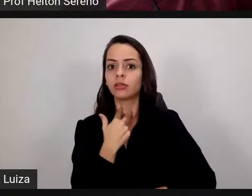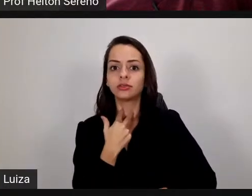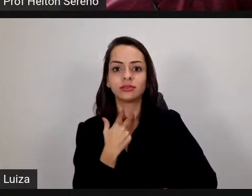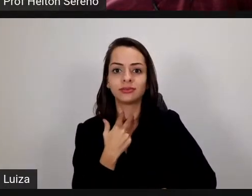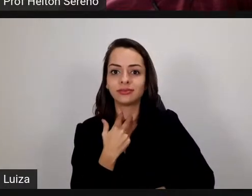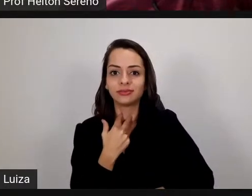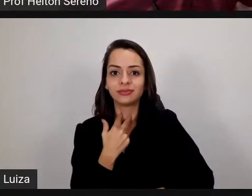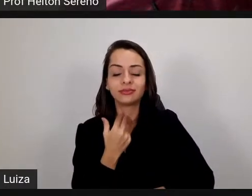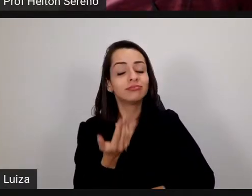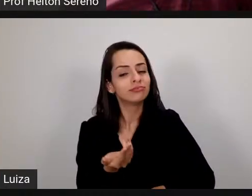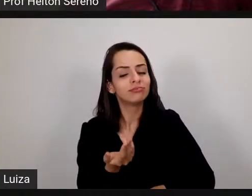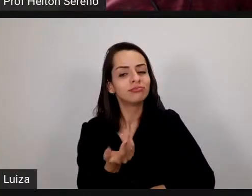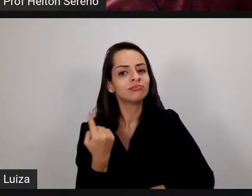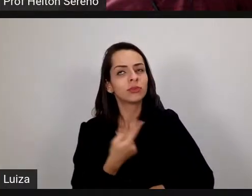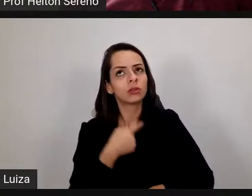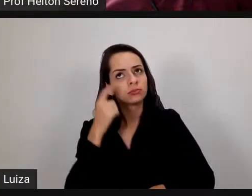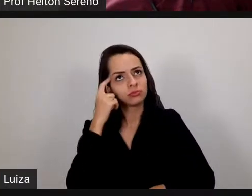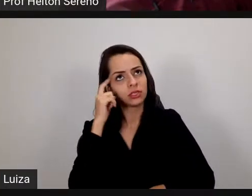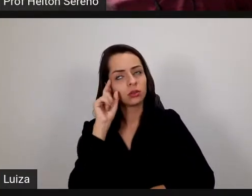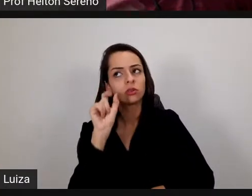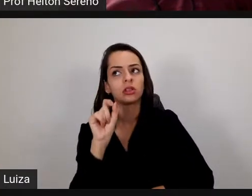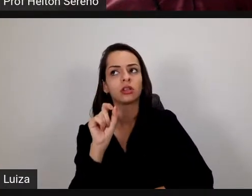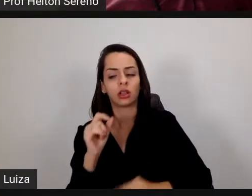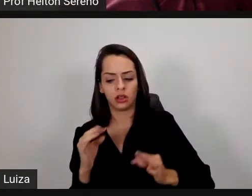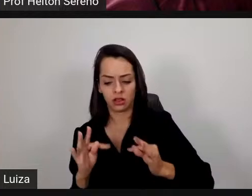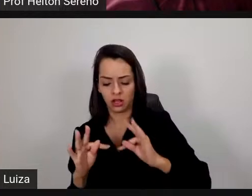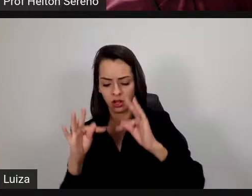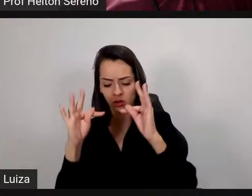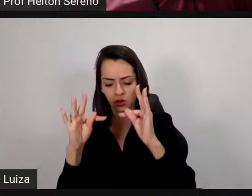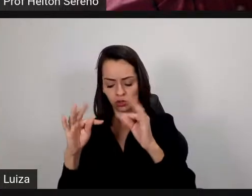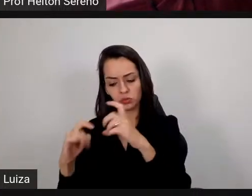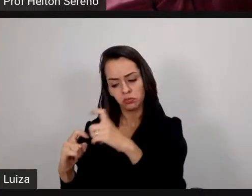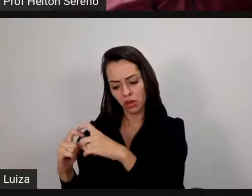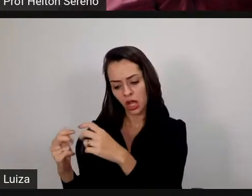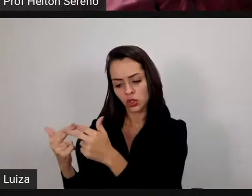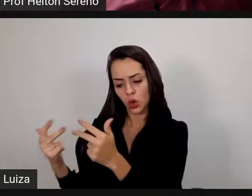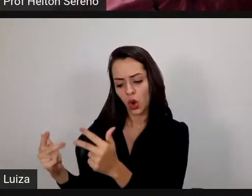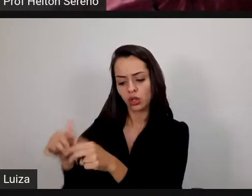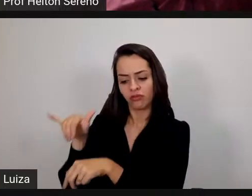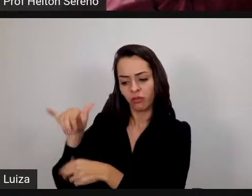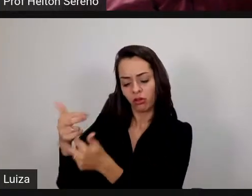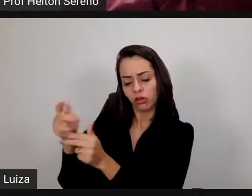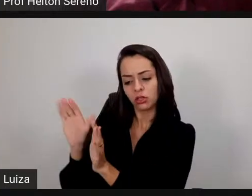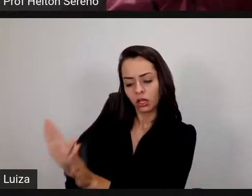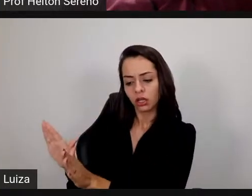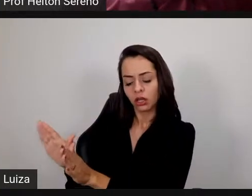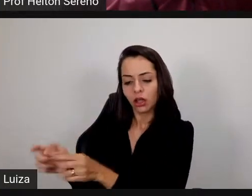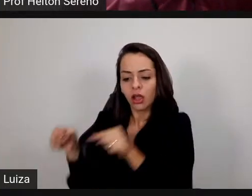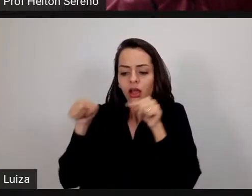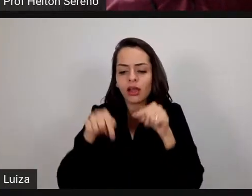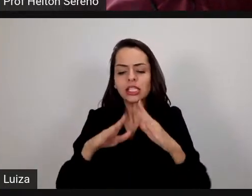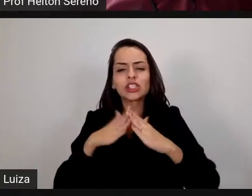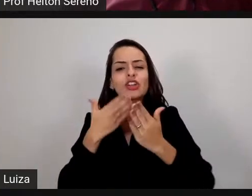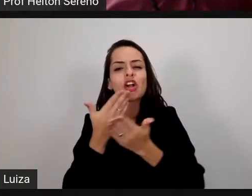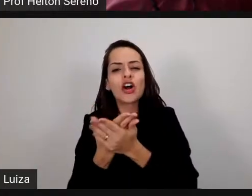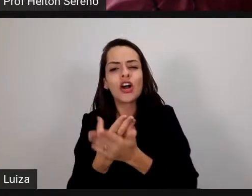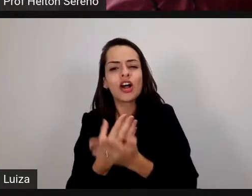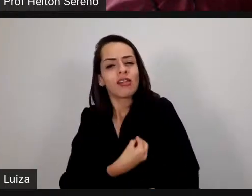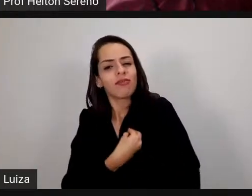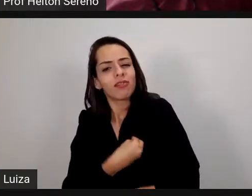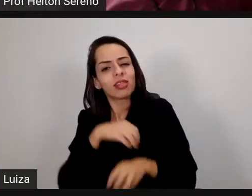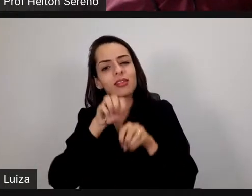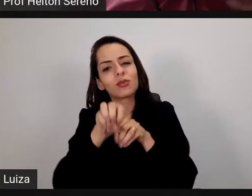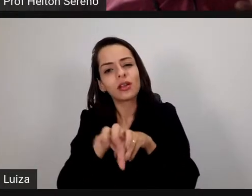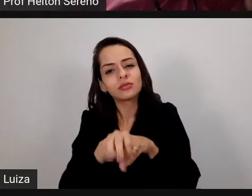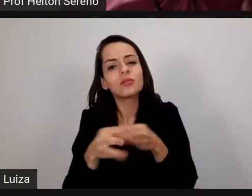estar trazendo essas tecnologias novas aqui para o, para a nossa vivência, para o nosso dia a dia. Nós vivemos